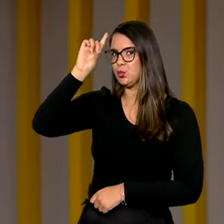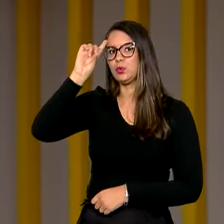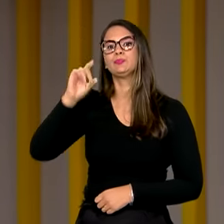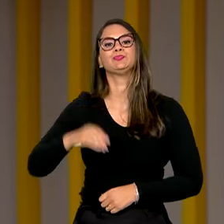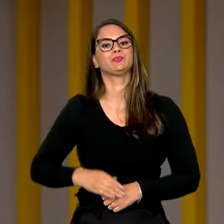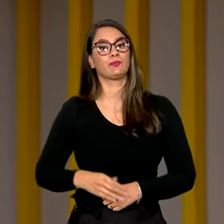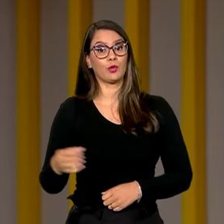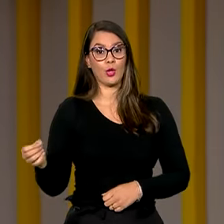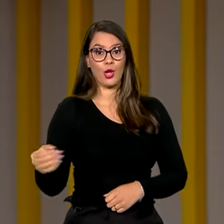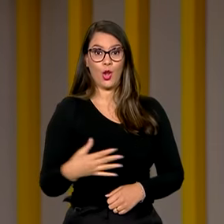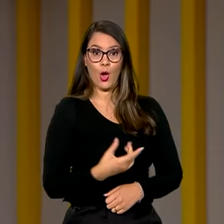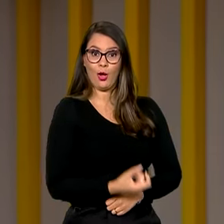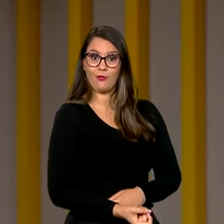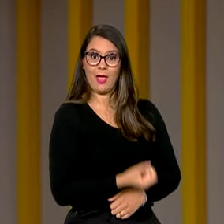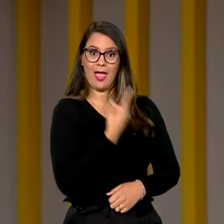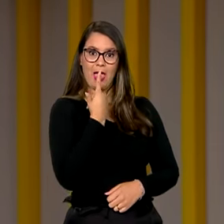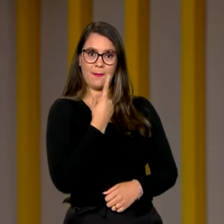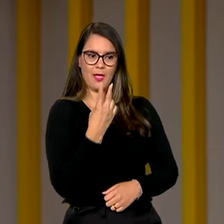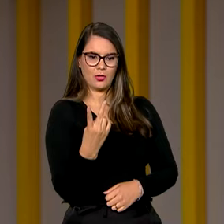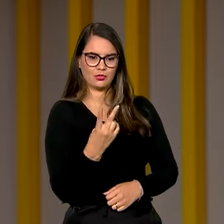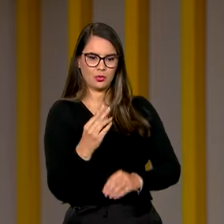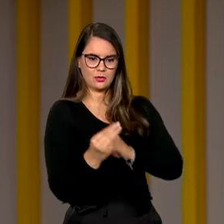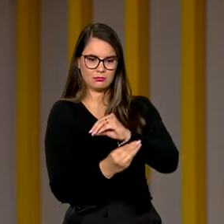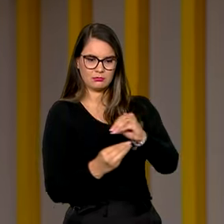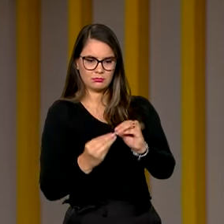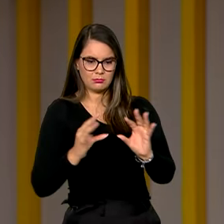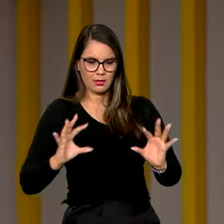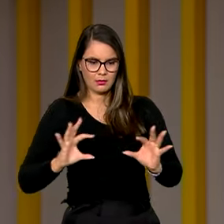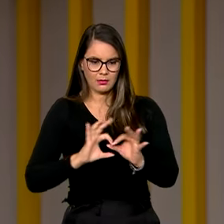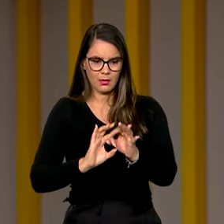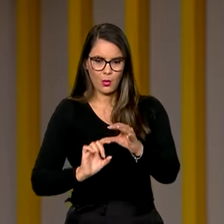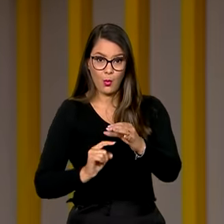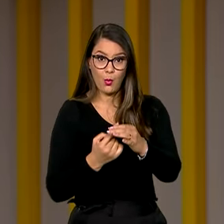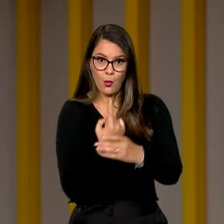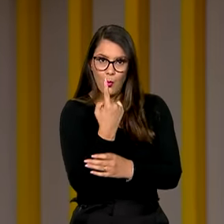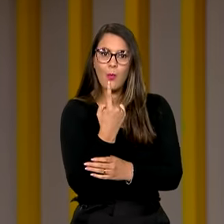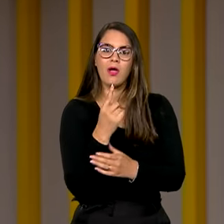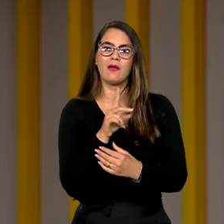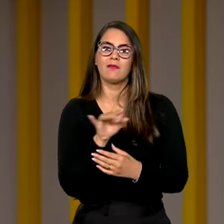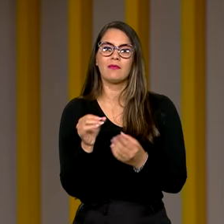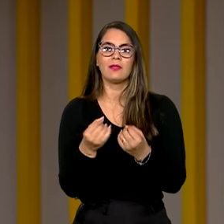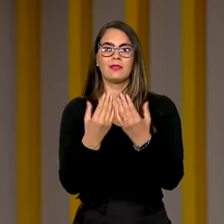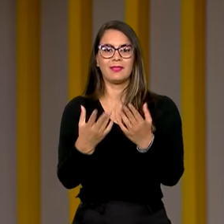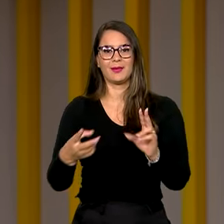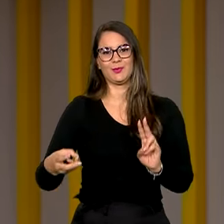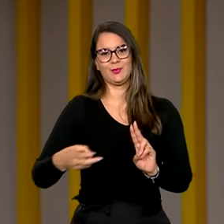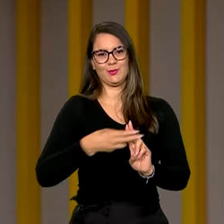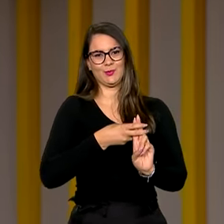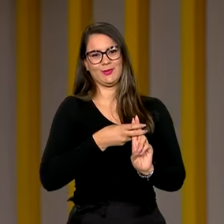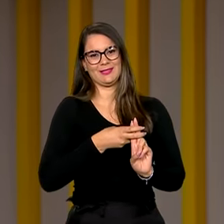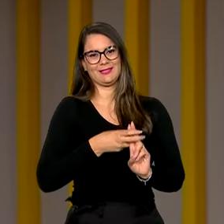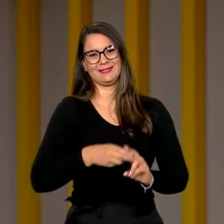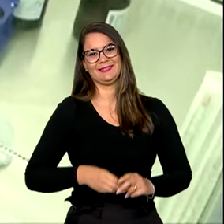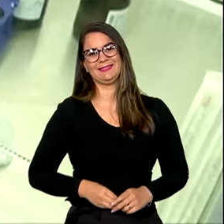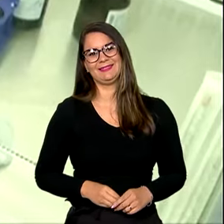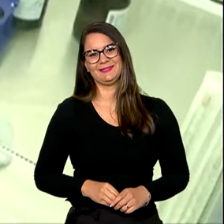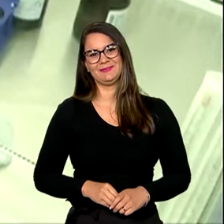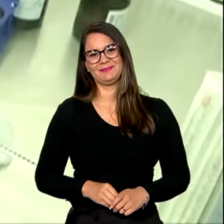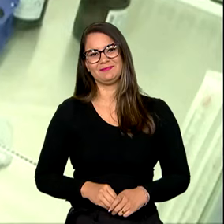Um novo remédio que une duas substâncias em uma dose estará disponível pelo Sistema Único de Saúde.